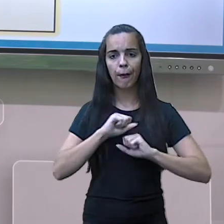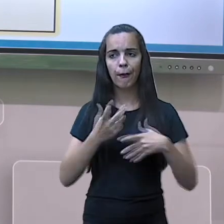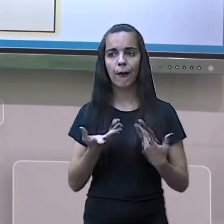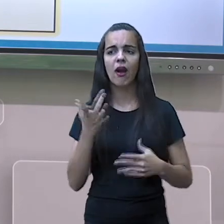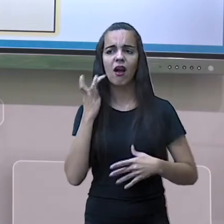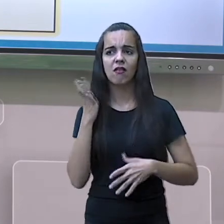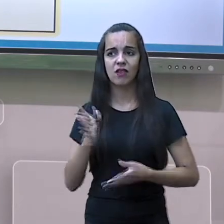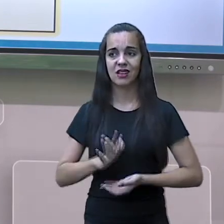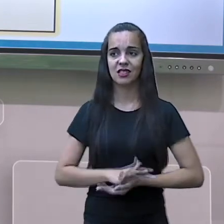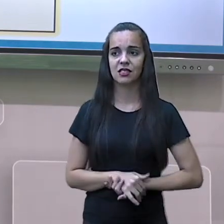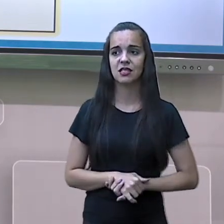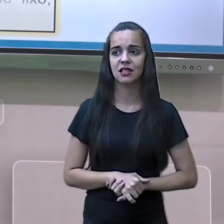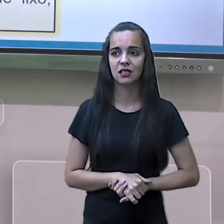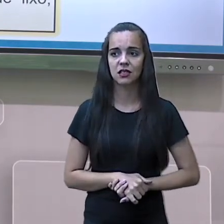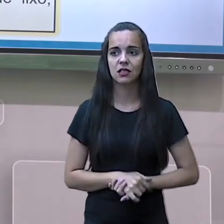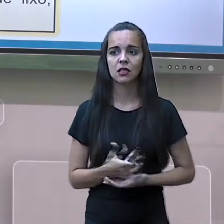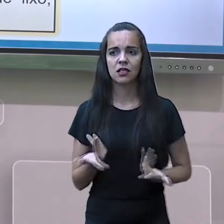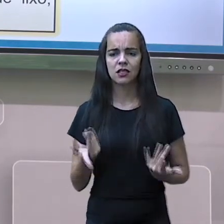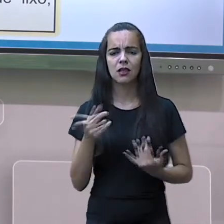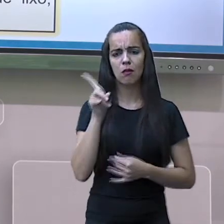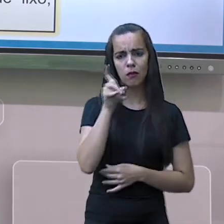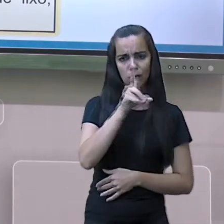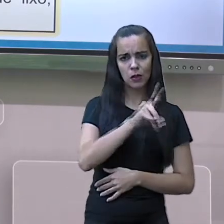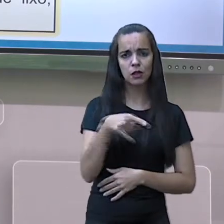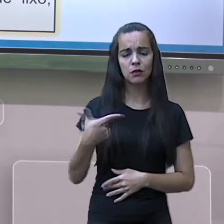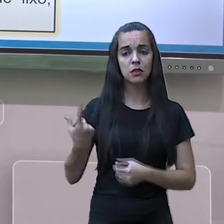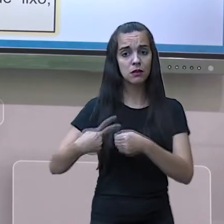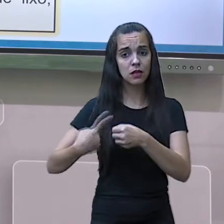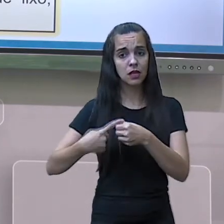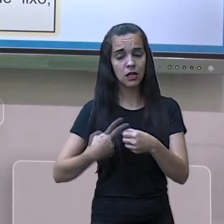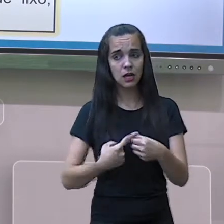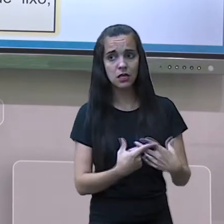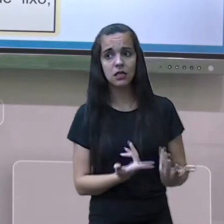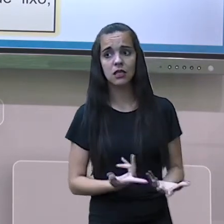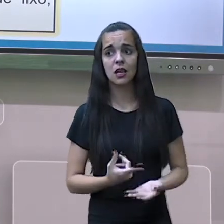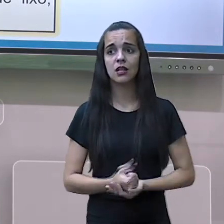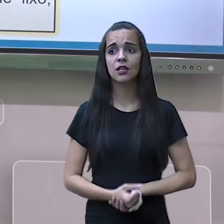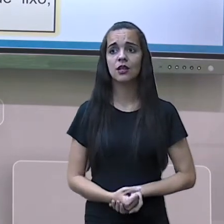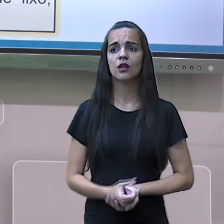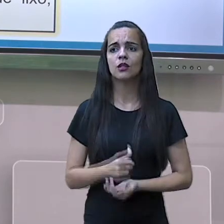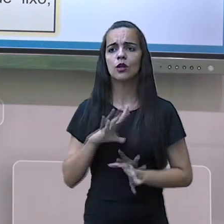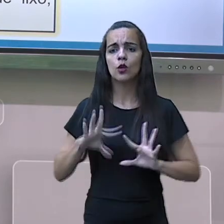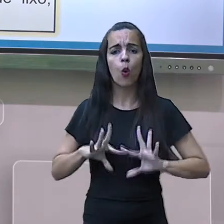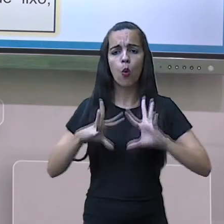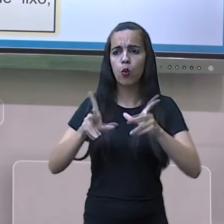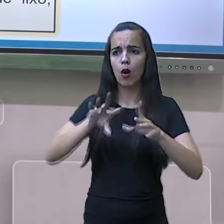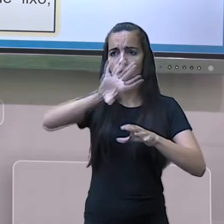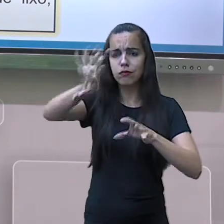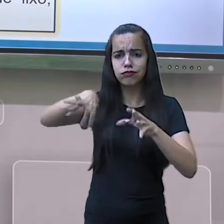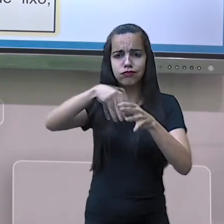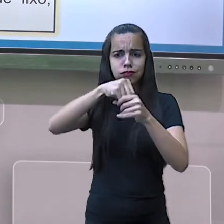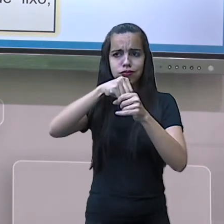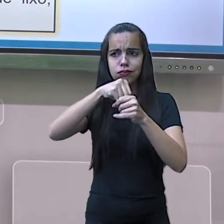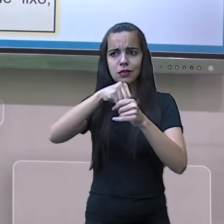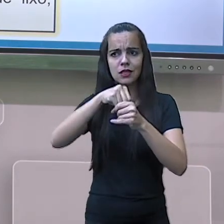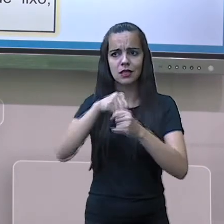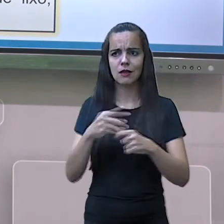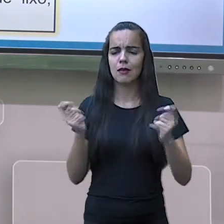é algo que é fundamental, essa coleta de lixo, tudo isso é